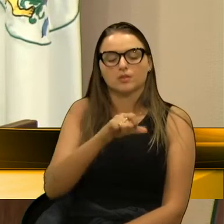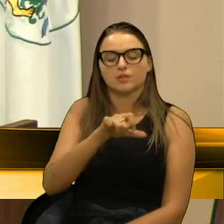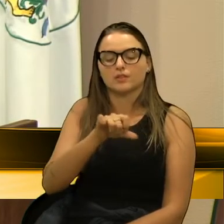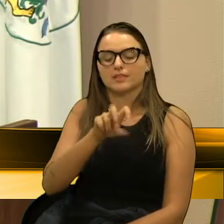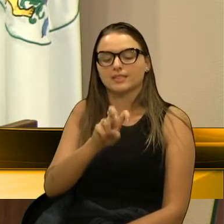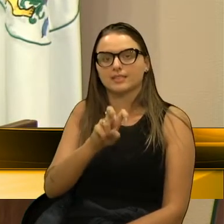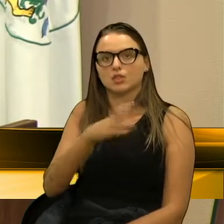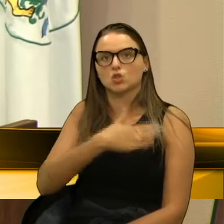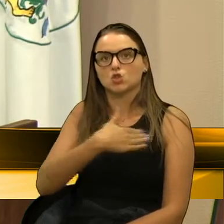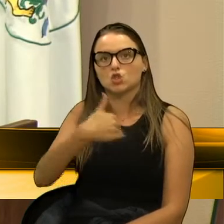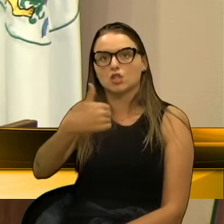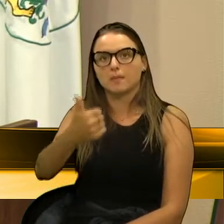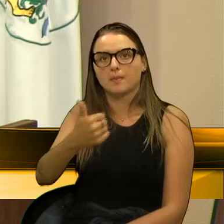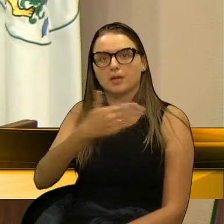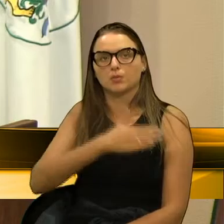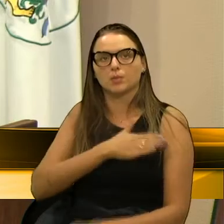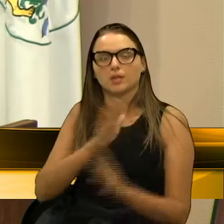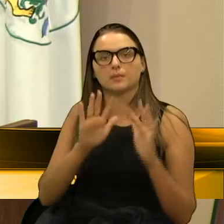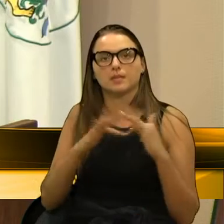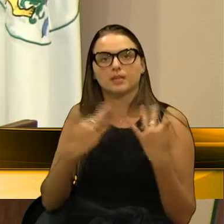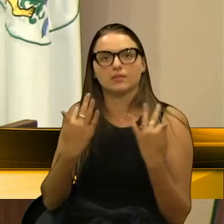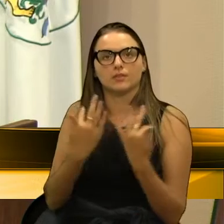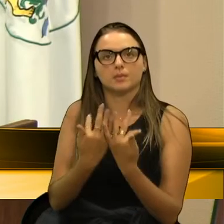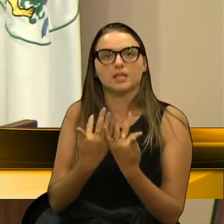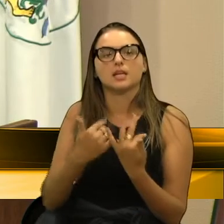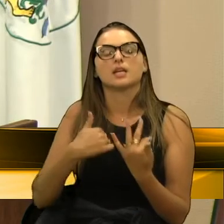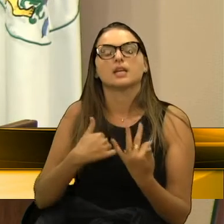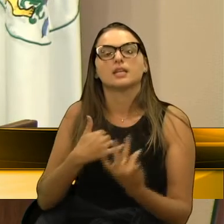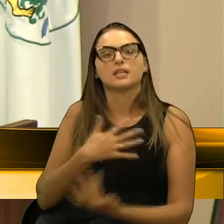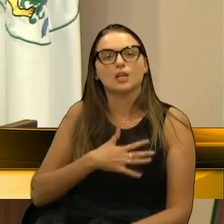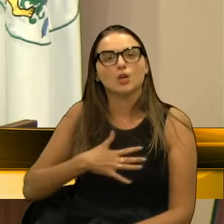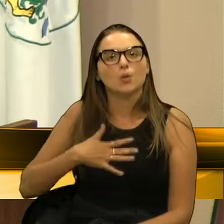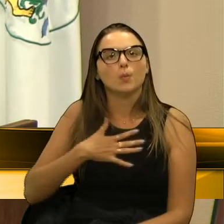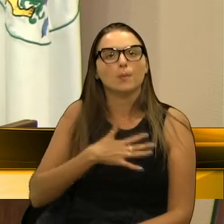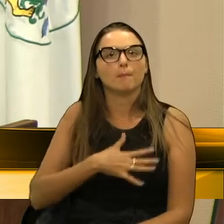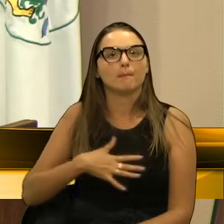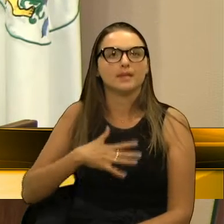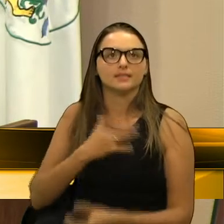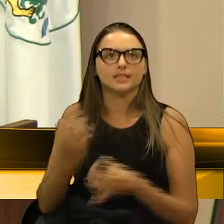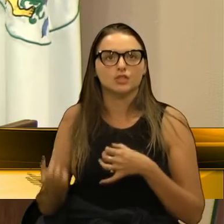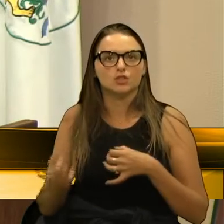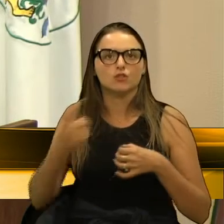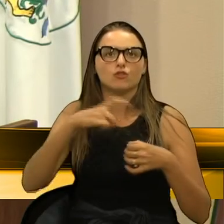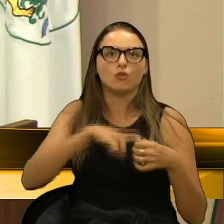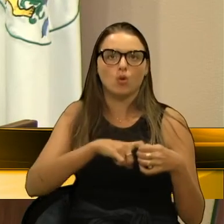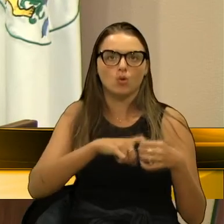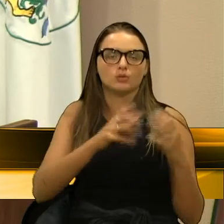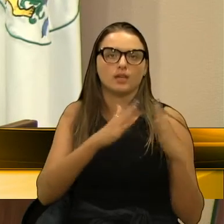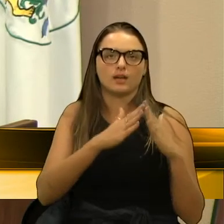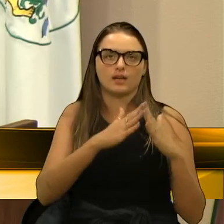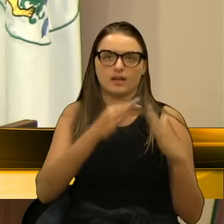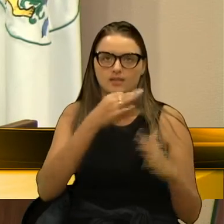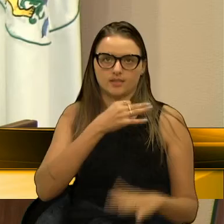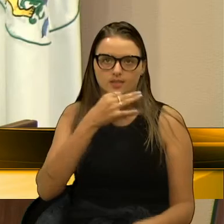chamado por familiares e tive o prazer de voltar a residir em Caxias do Sul.